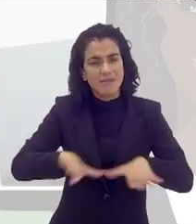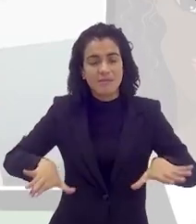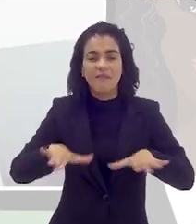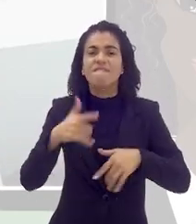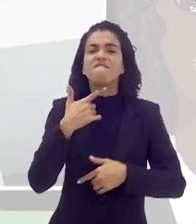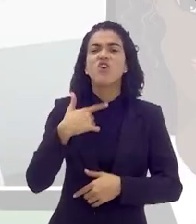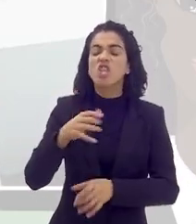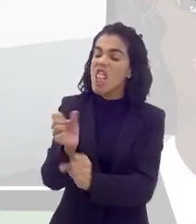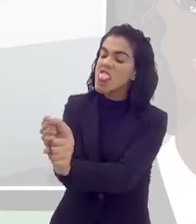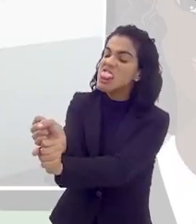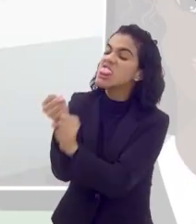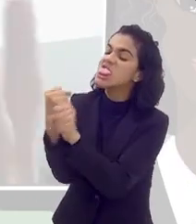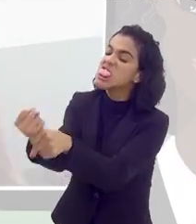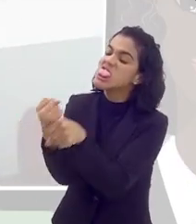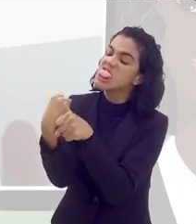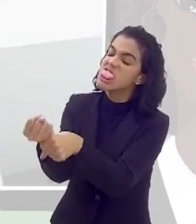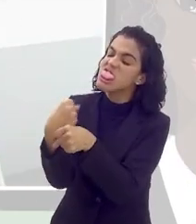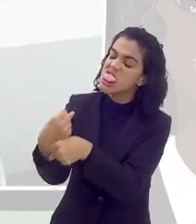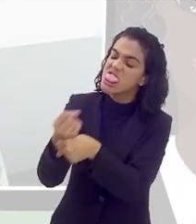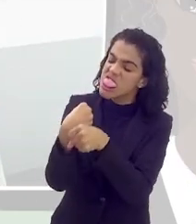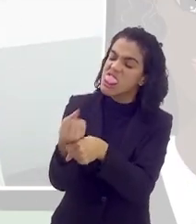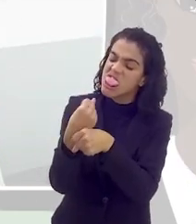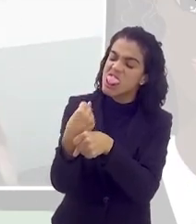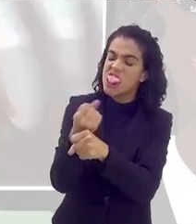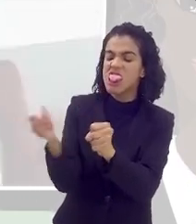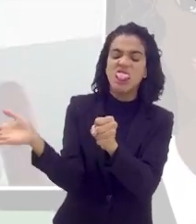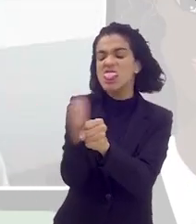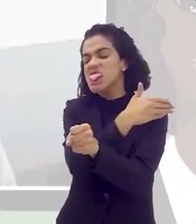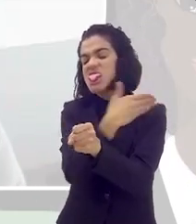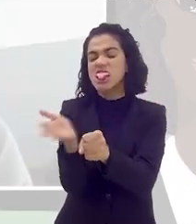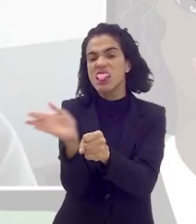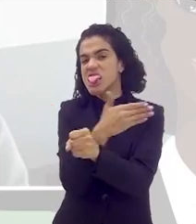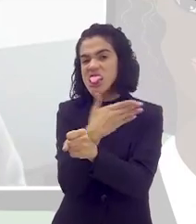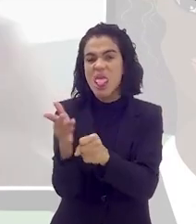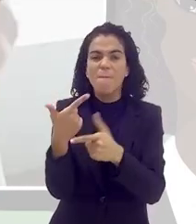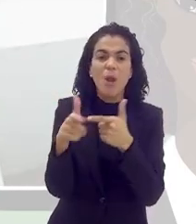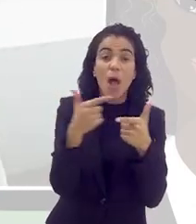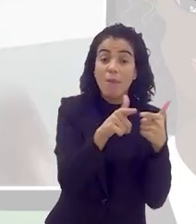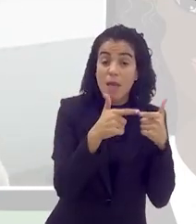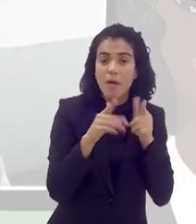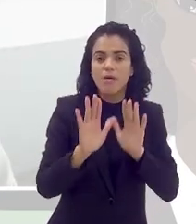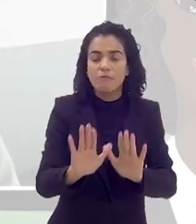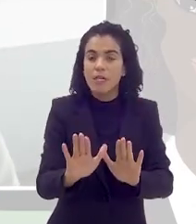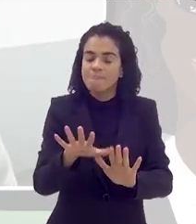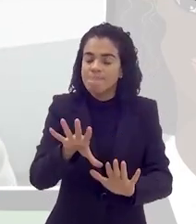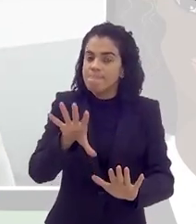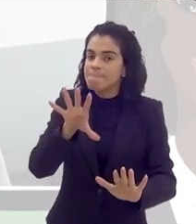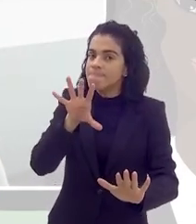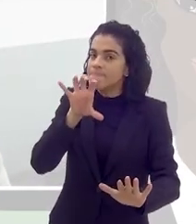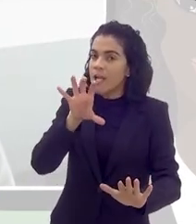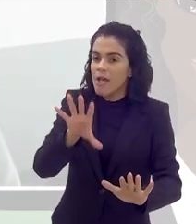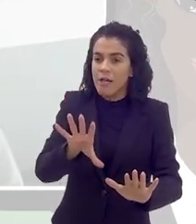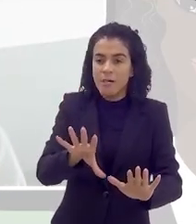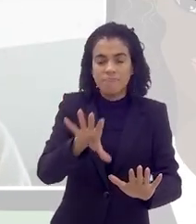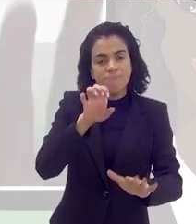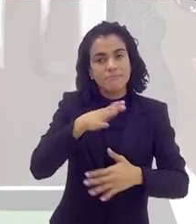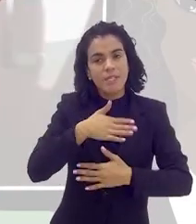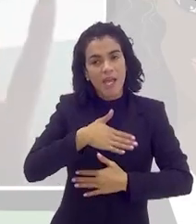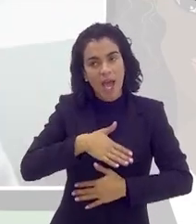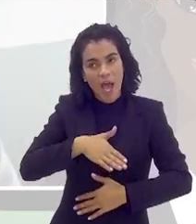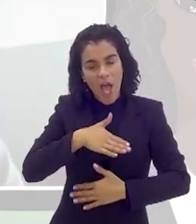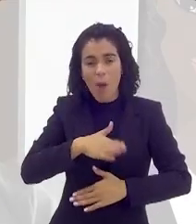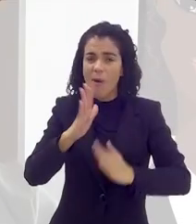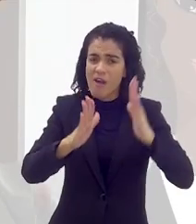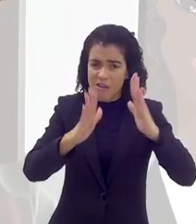quando a gente termina casamento, às vezes dá vontade de enforcar o outro, dá vontade de implicar mesmo, dá vontade de criar problema, mas respira fundo,